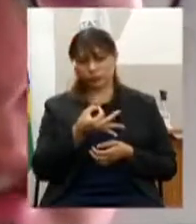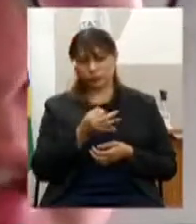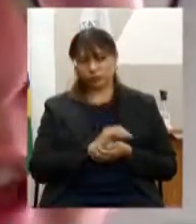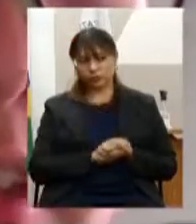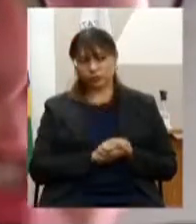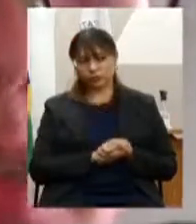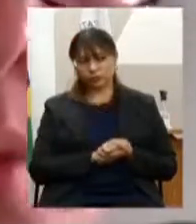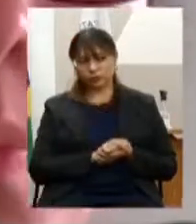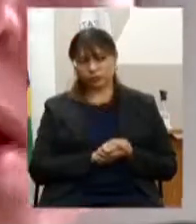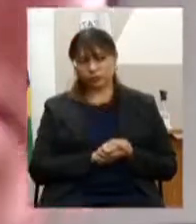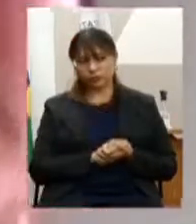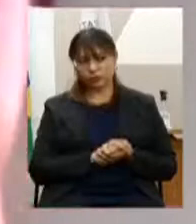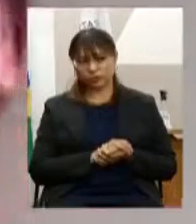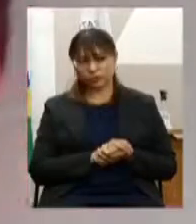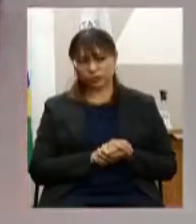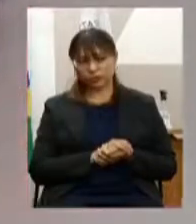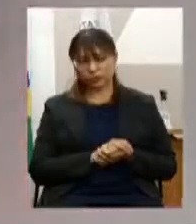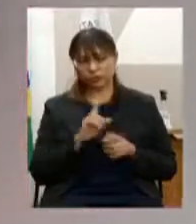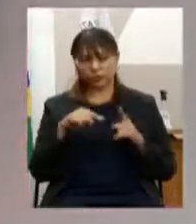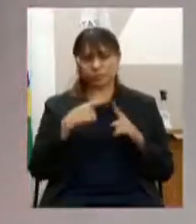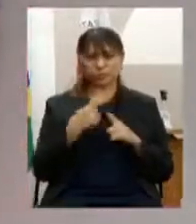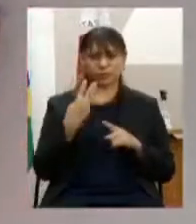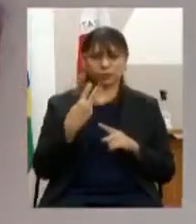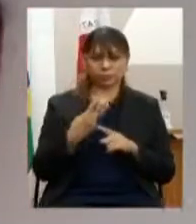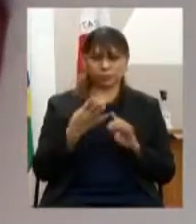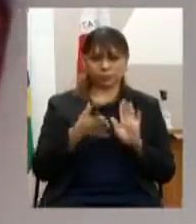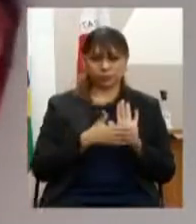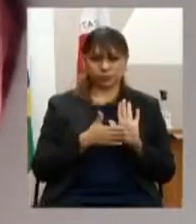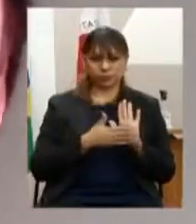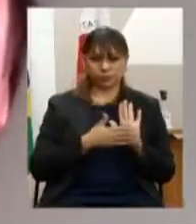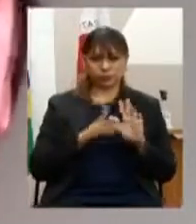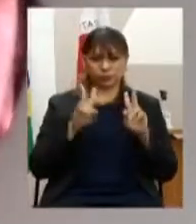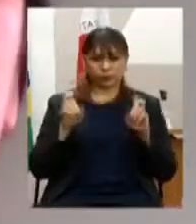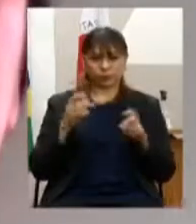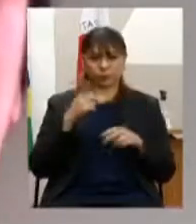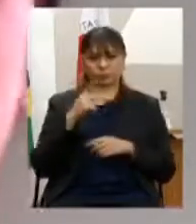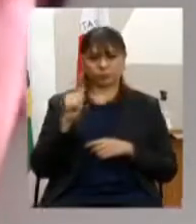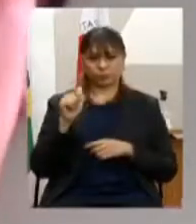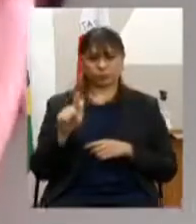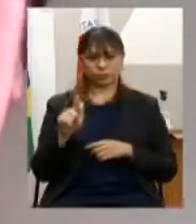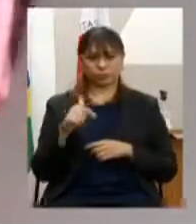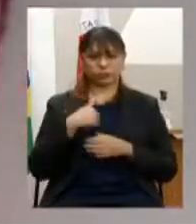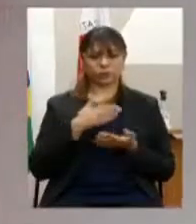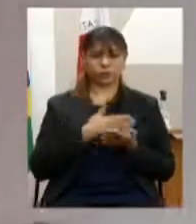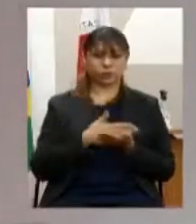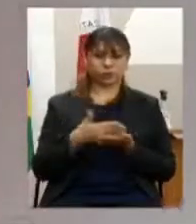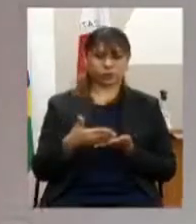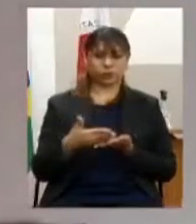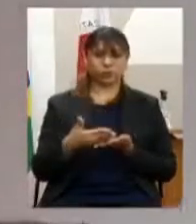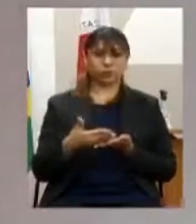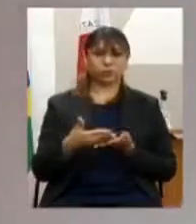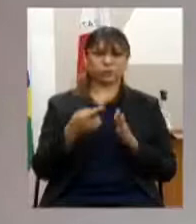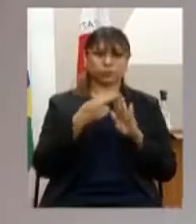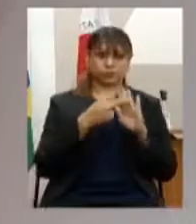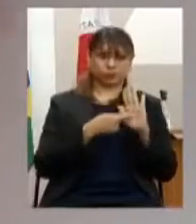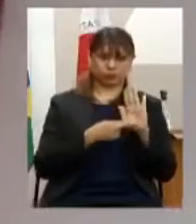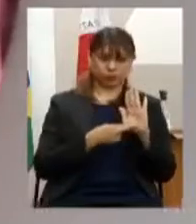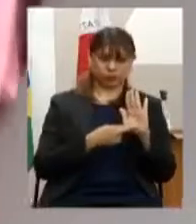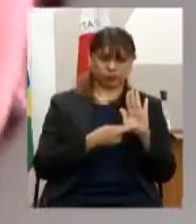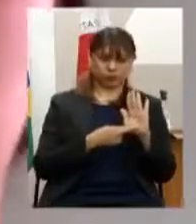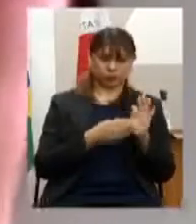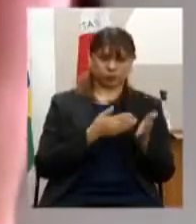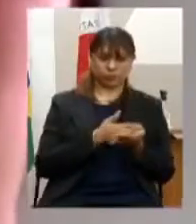três propostas com relação ao PPAG vou começar aqui pela ordem do relatório que começa com